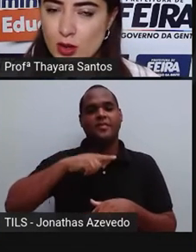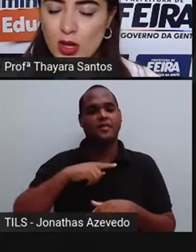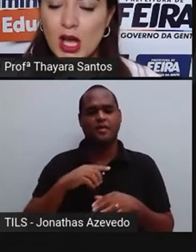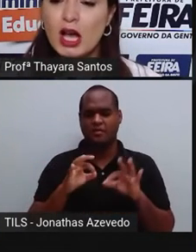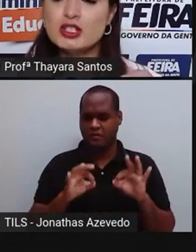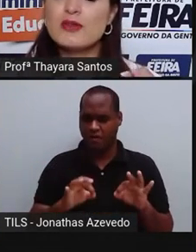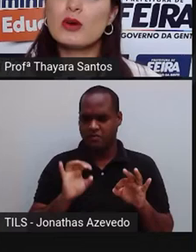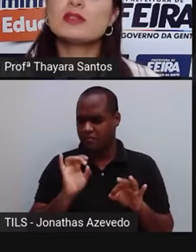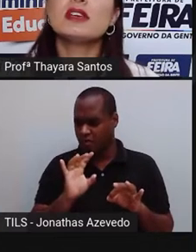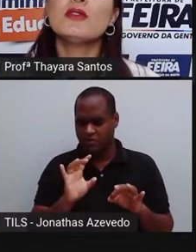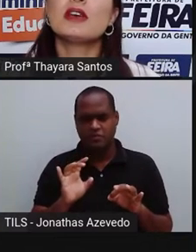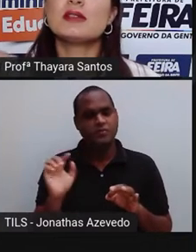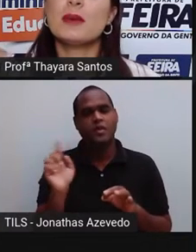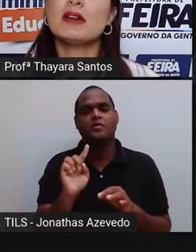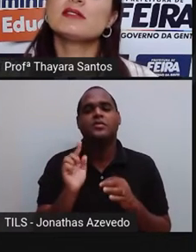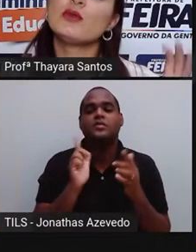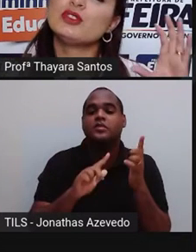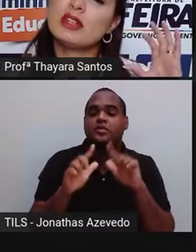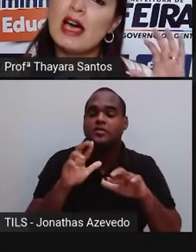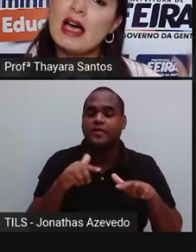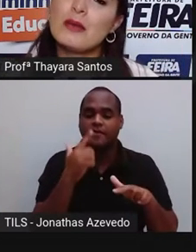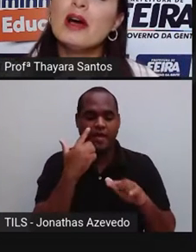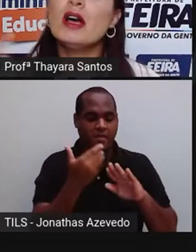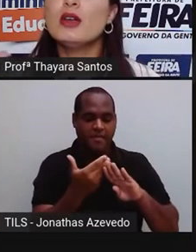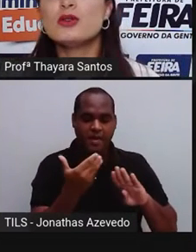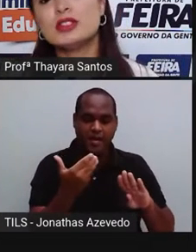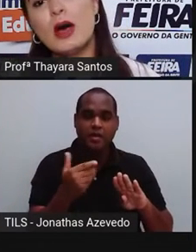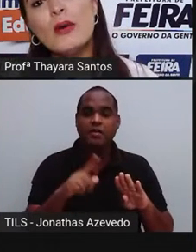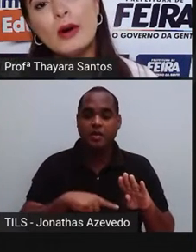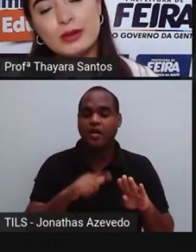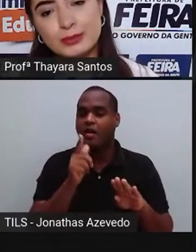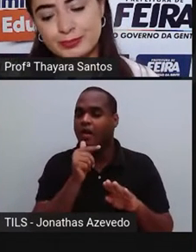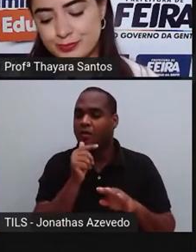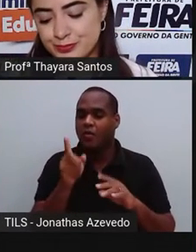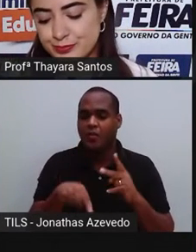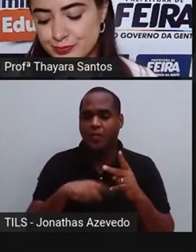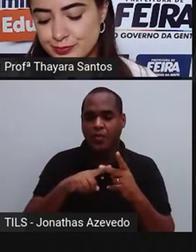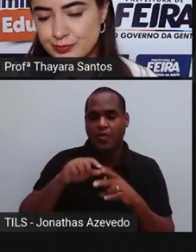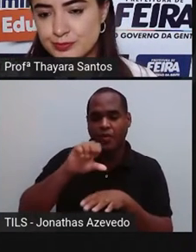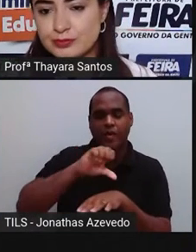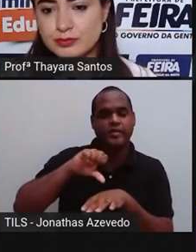coisa só. A gente vai conseguir ver a separação onde está a água e onde está o óleo.